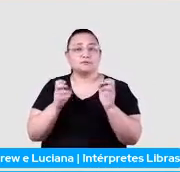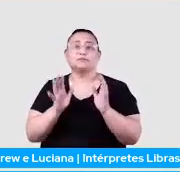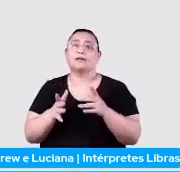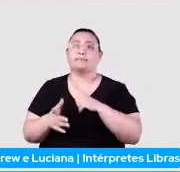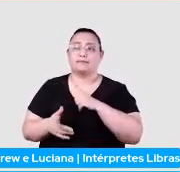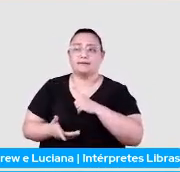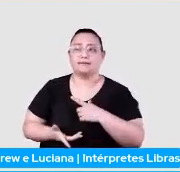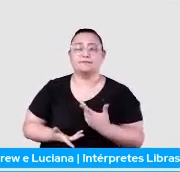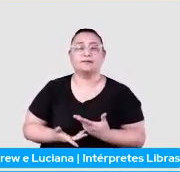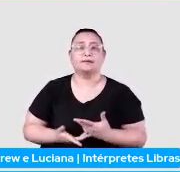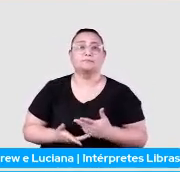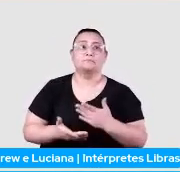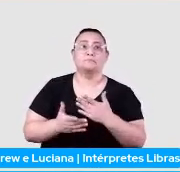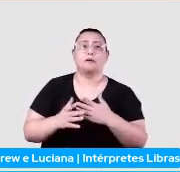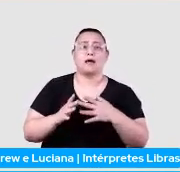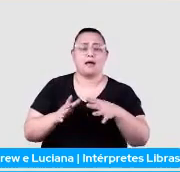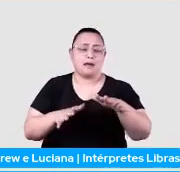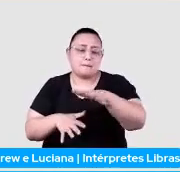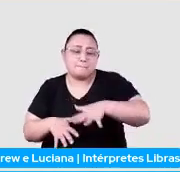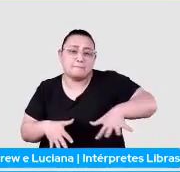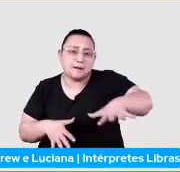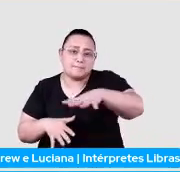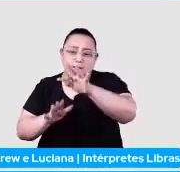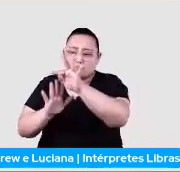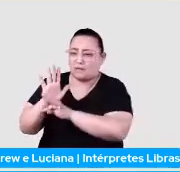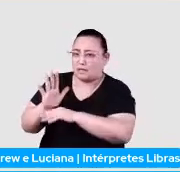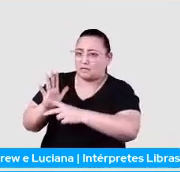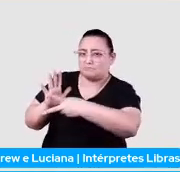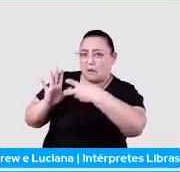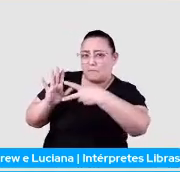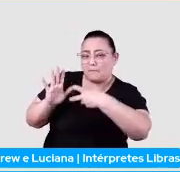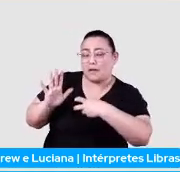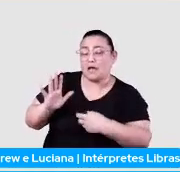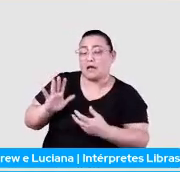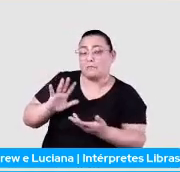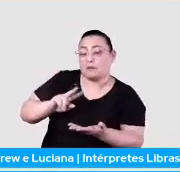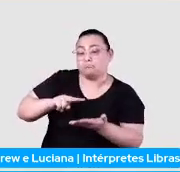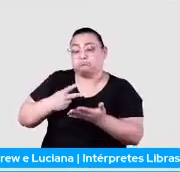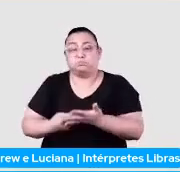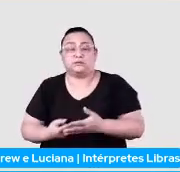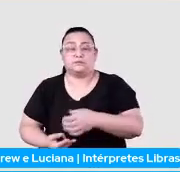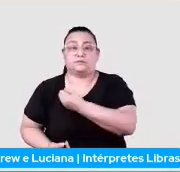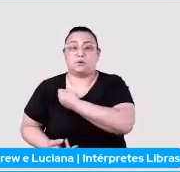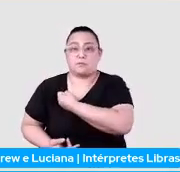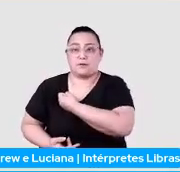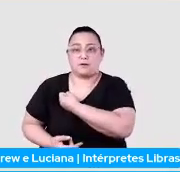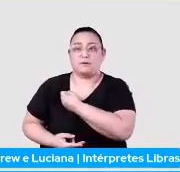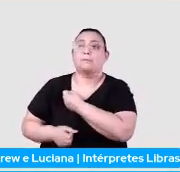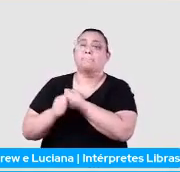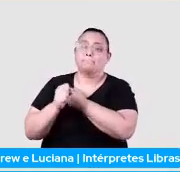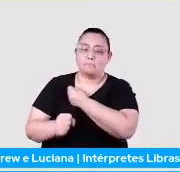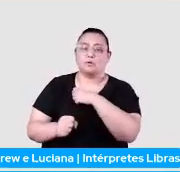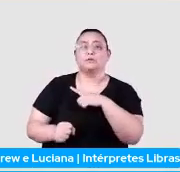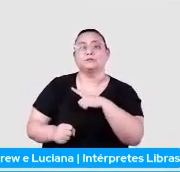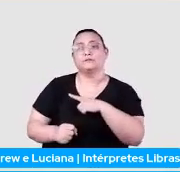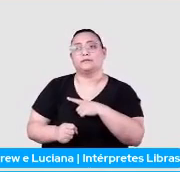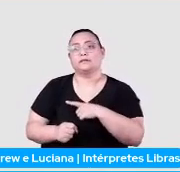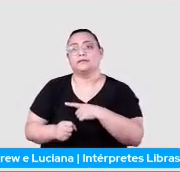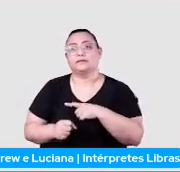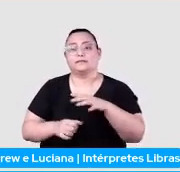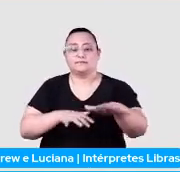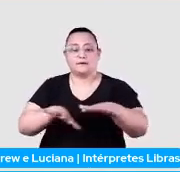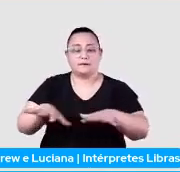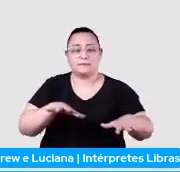mapear o meu texto para formato numérico, a gente pode ter formatos espaços e